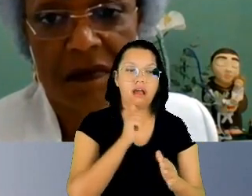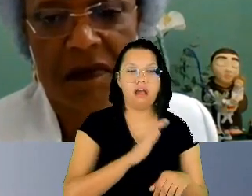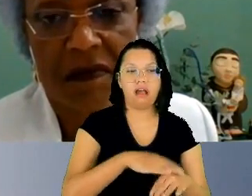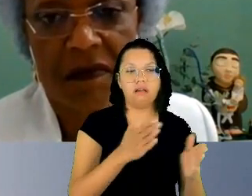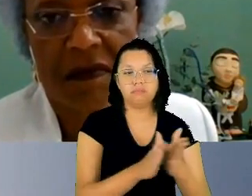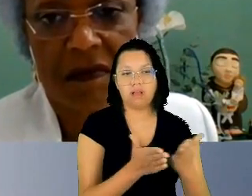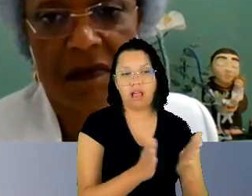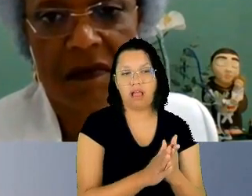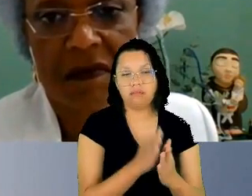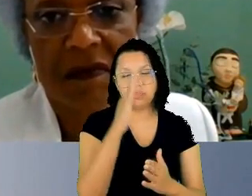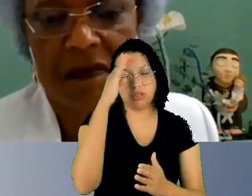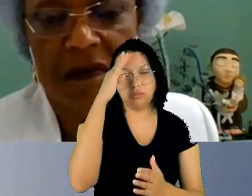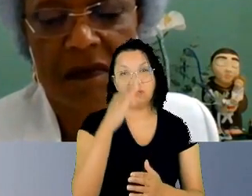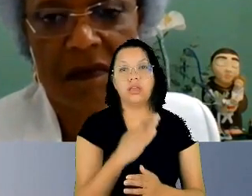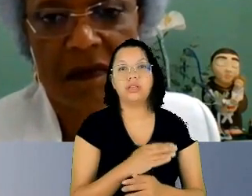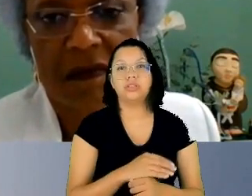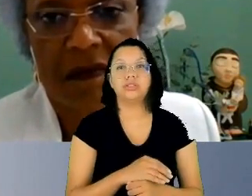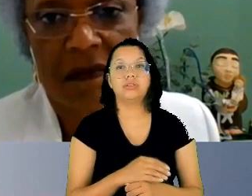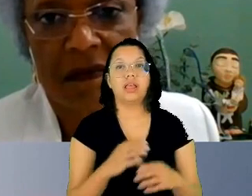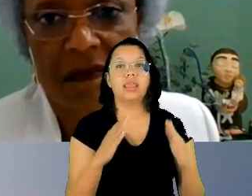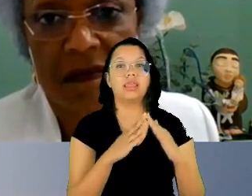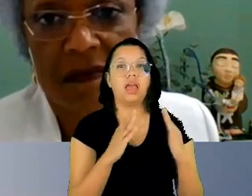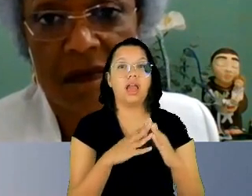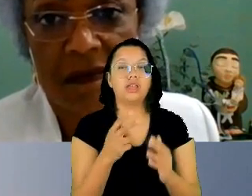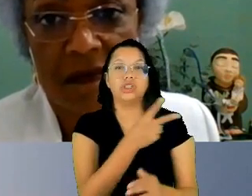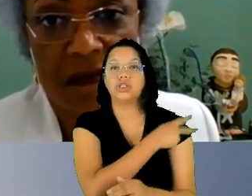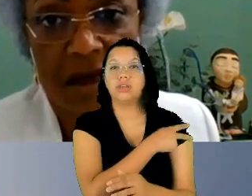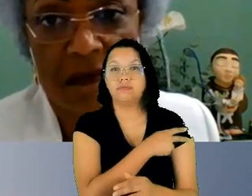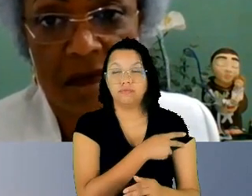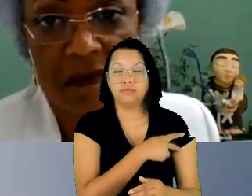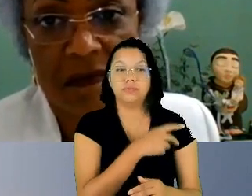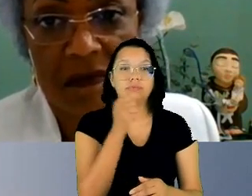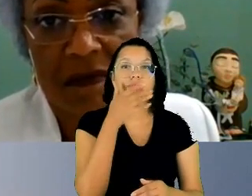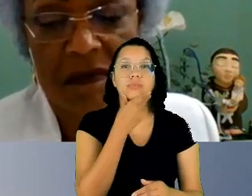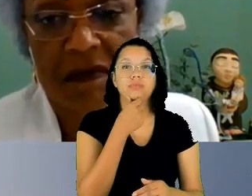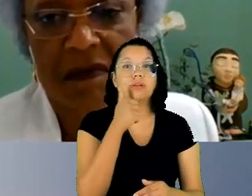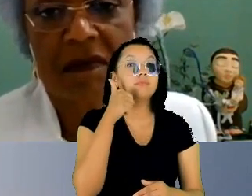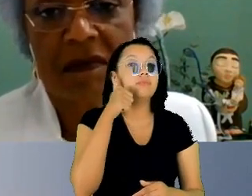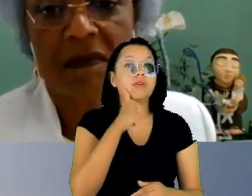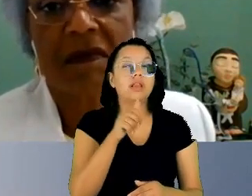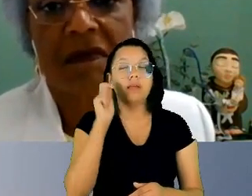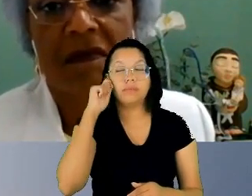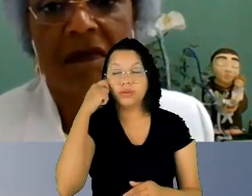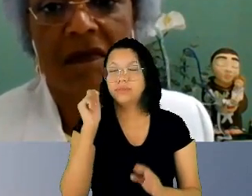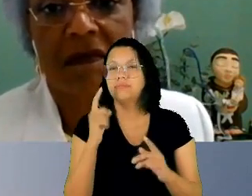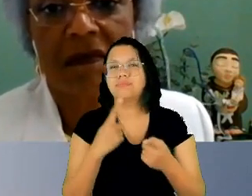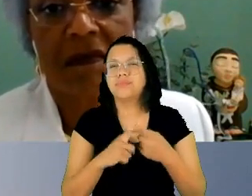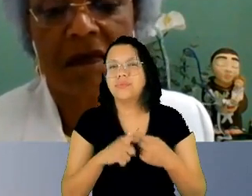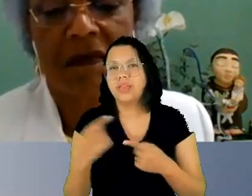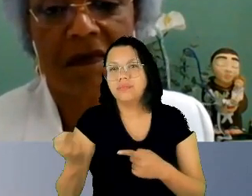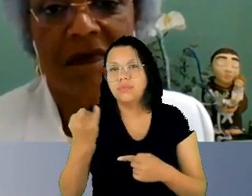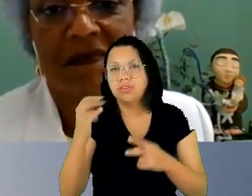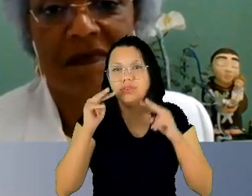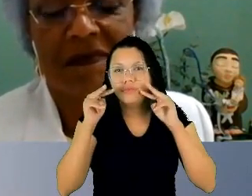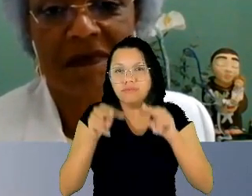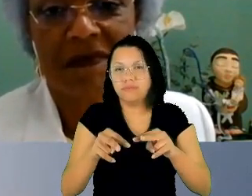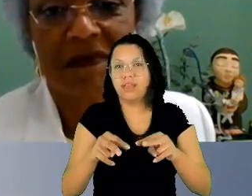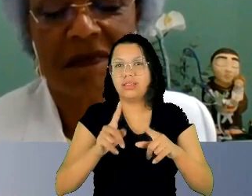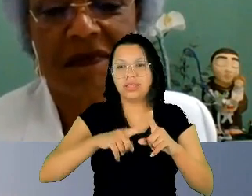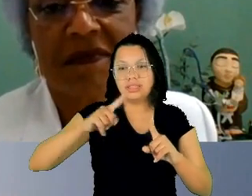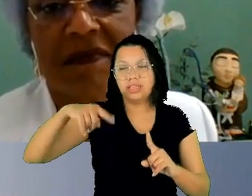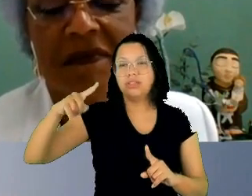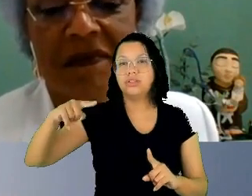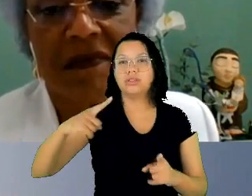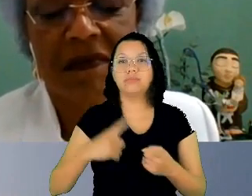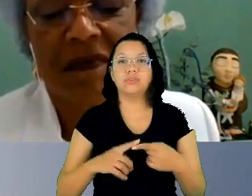então qual a importância de termos em conta esses dados porque é na vida concreta das mulheres que essas expectativas de